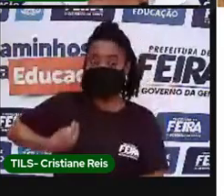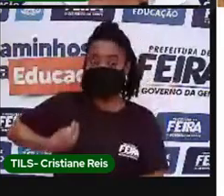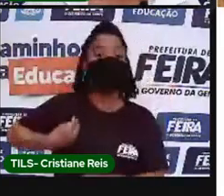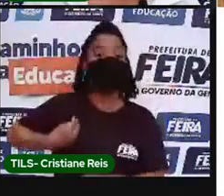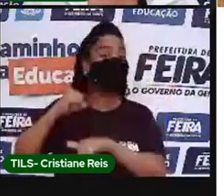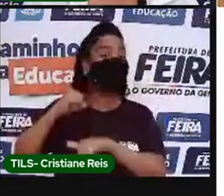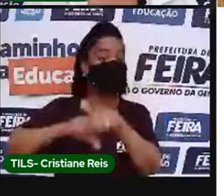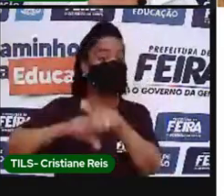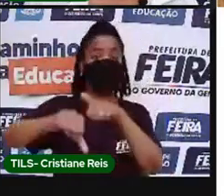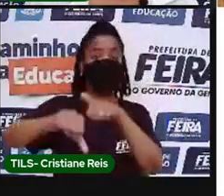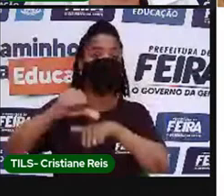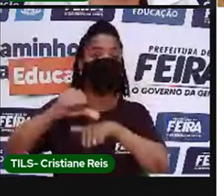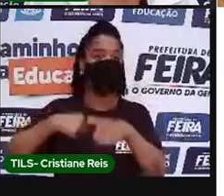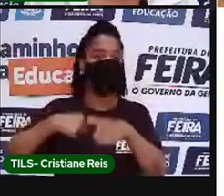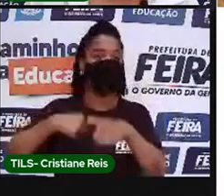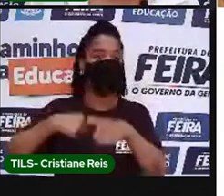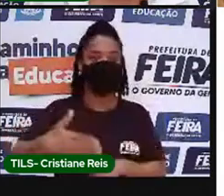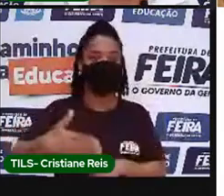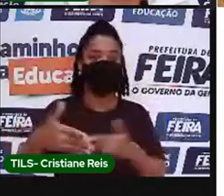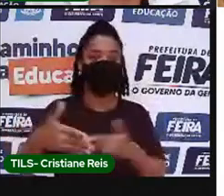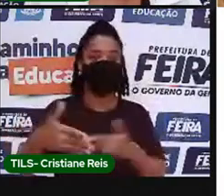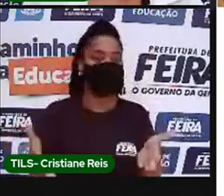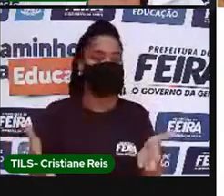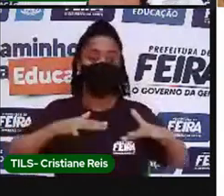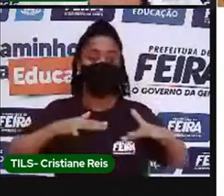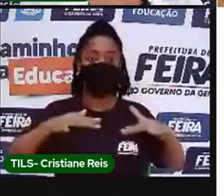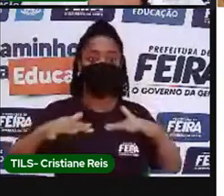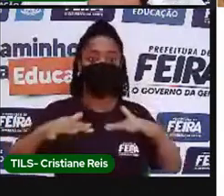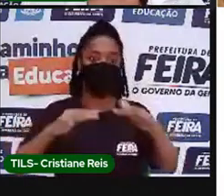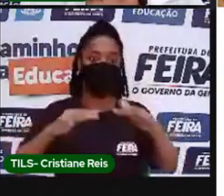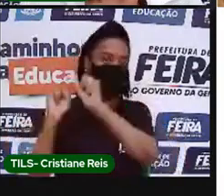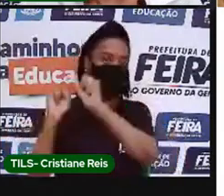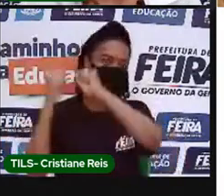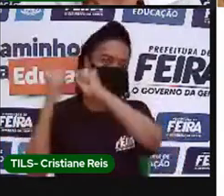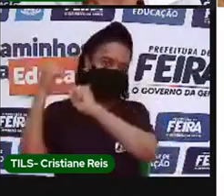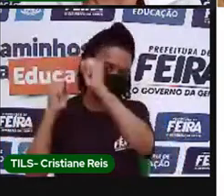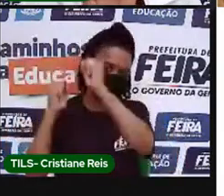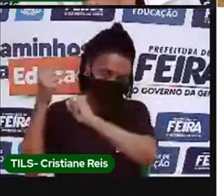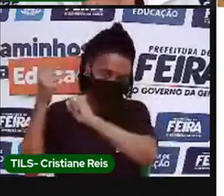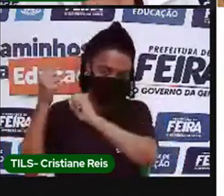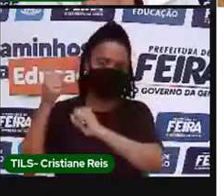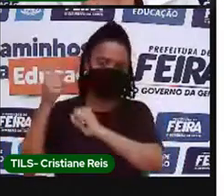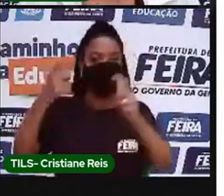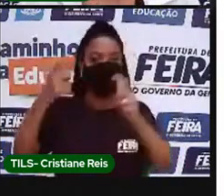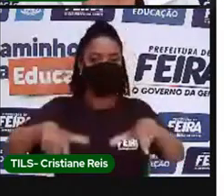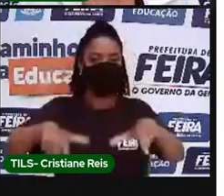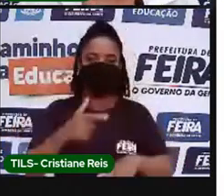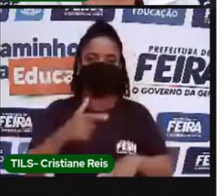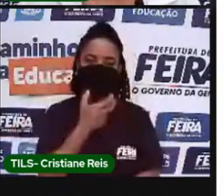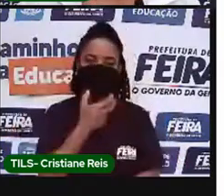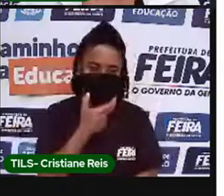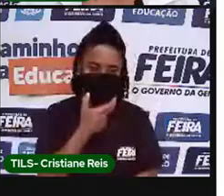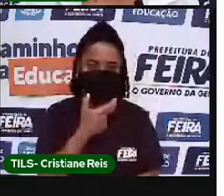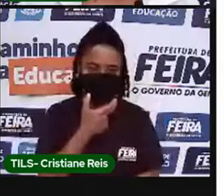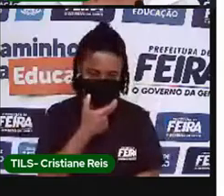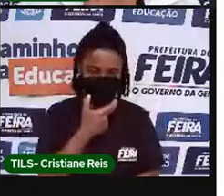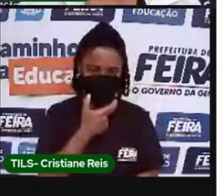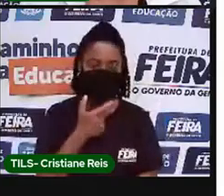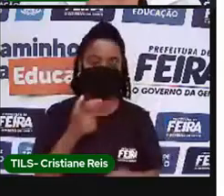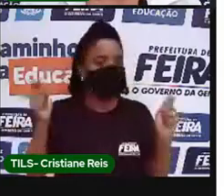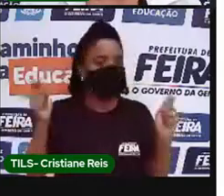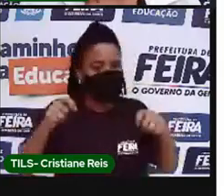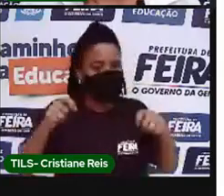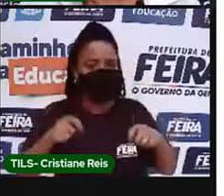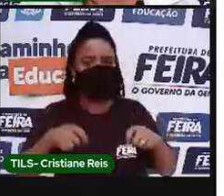pela revolução industrial na Inglaterra. Então da mesma maneira vocês podem continuar lendo